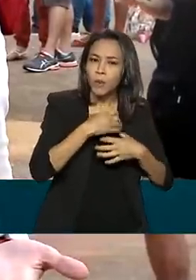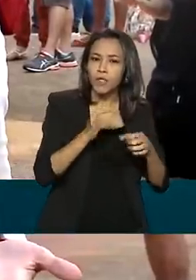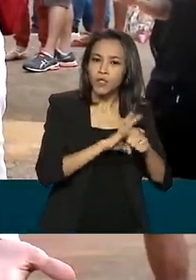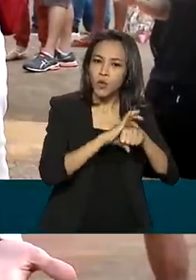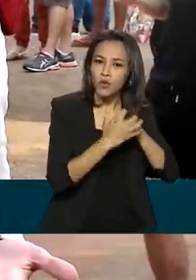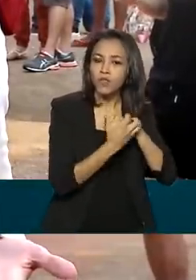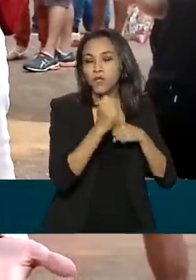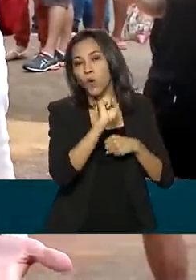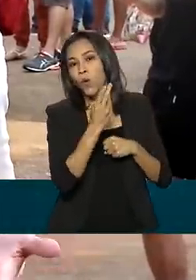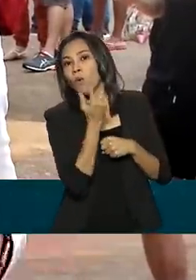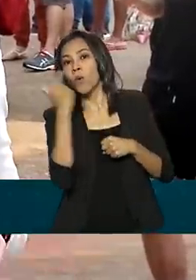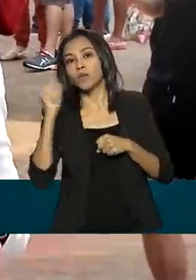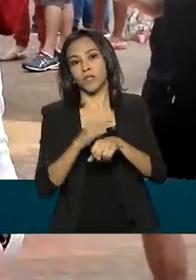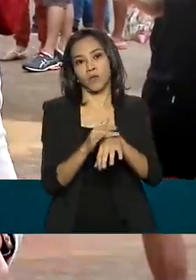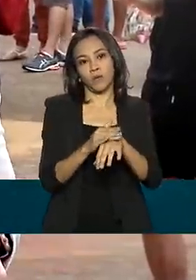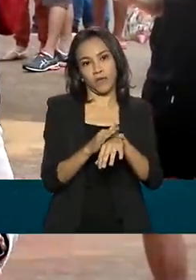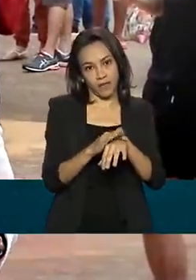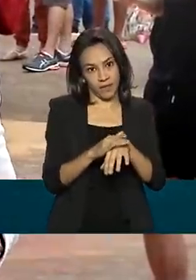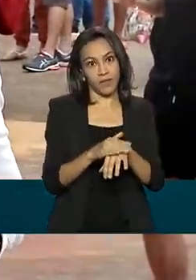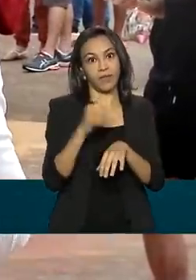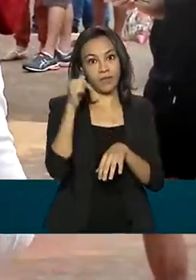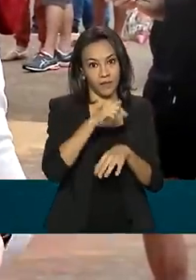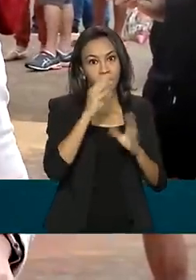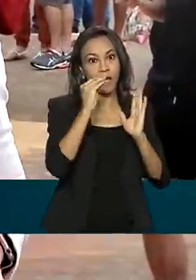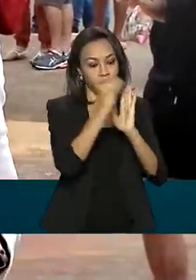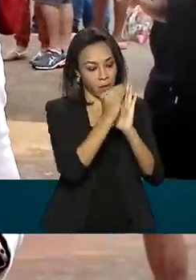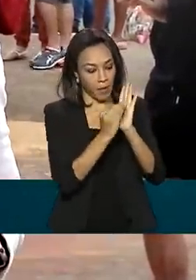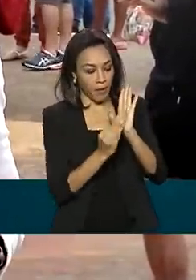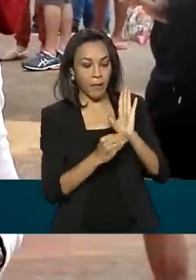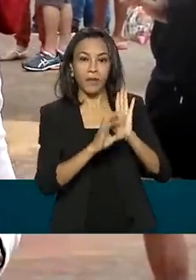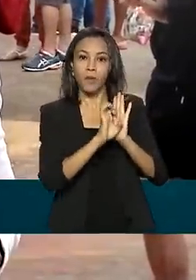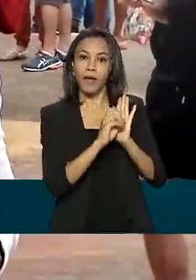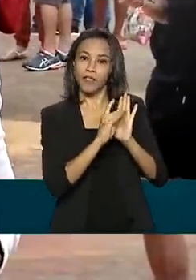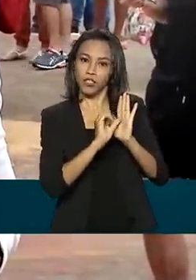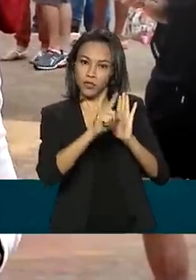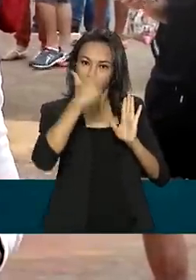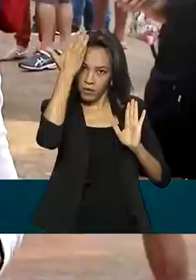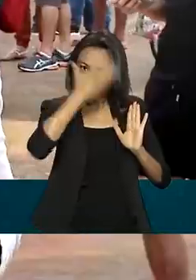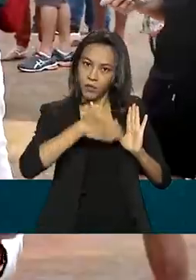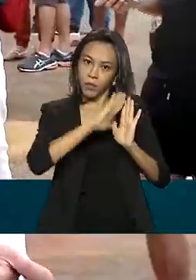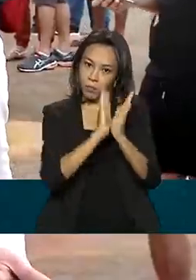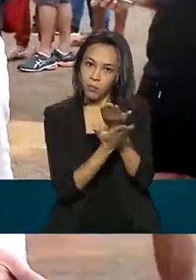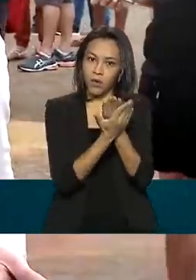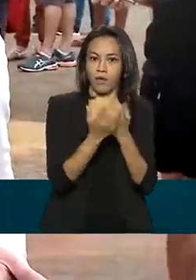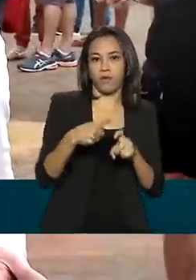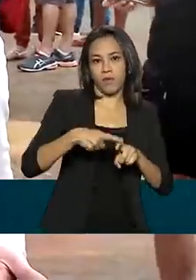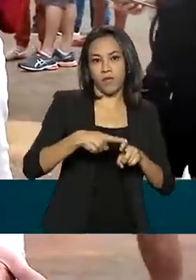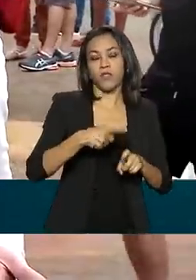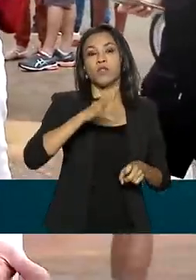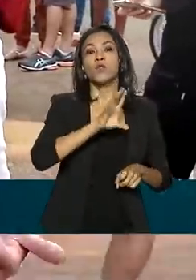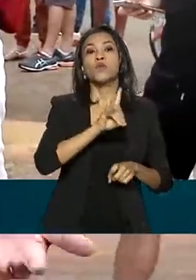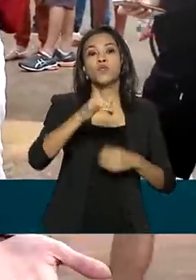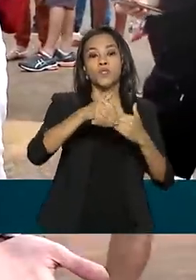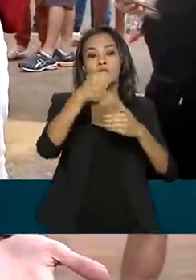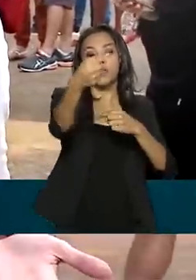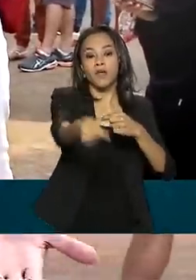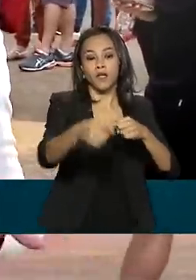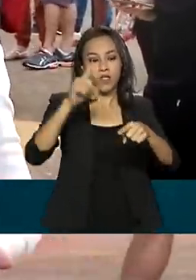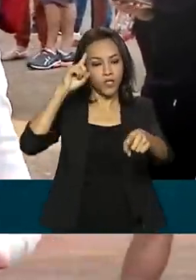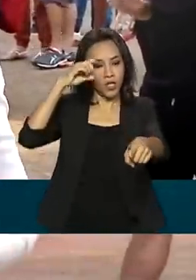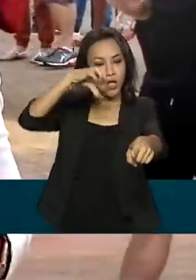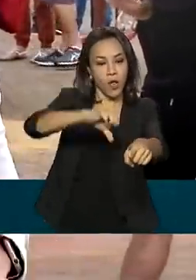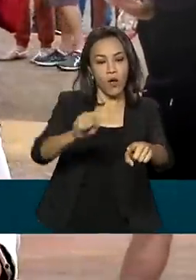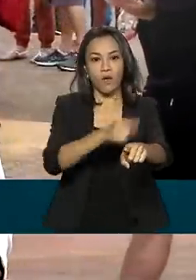doenças infectocontagiosas listadas no edital e tem como comprovar a situação. As provas estão marcadas para os dias 9